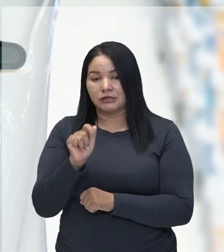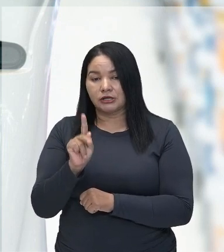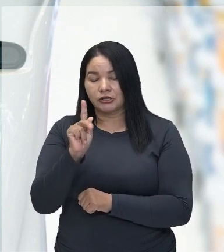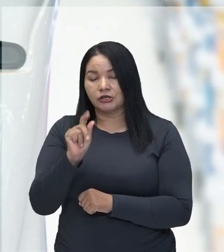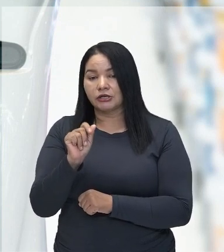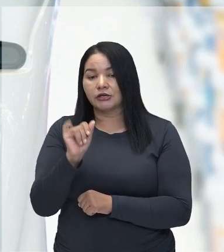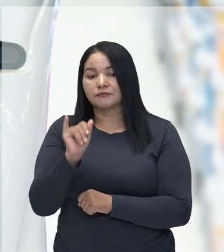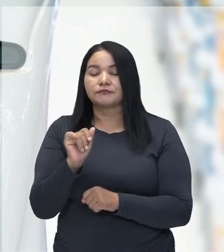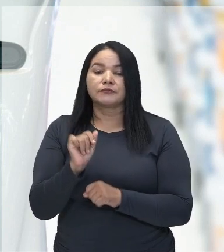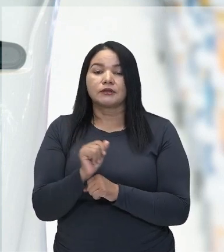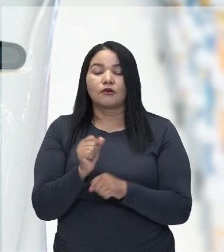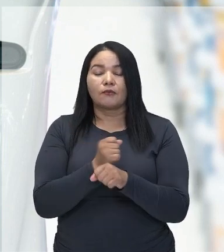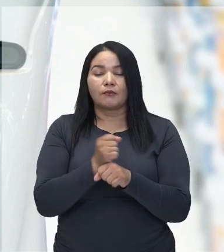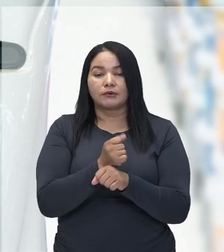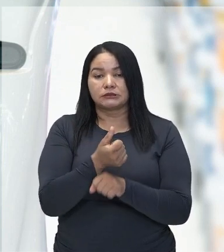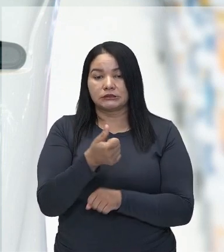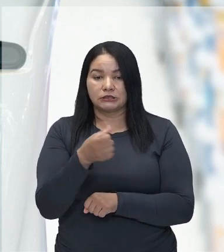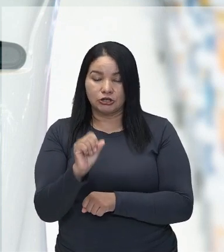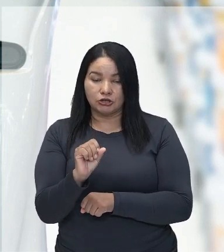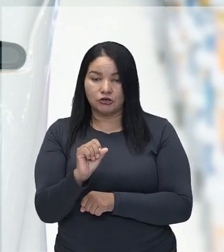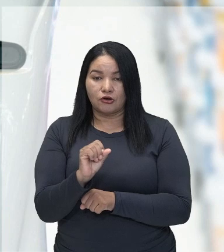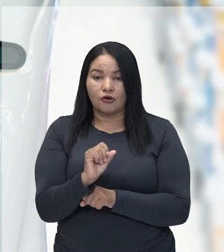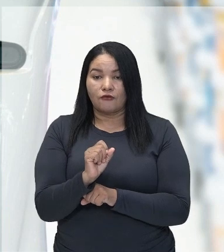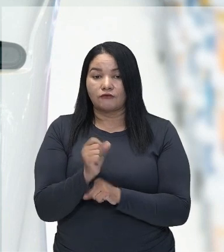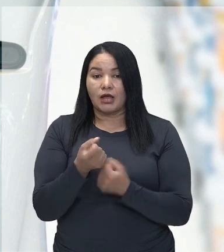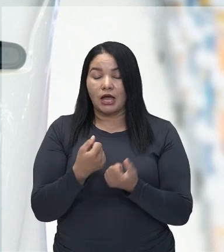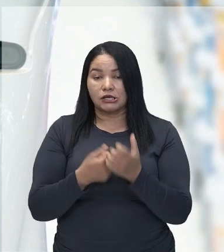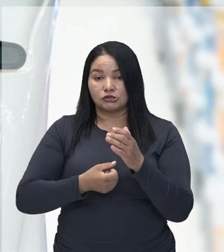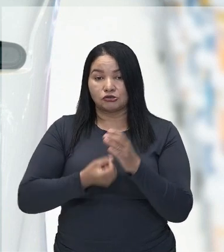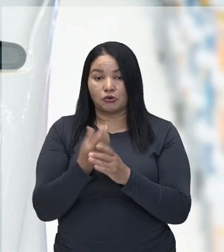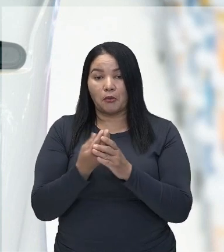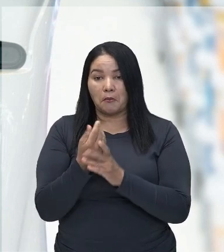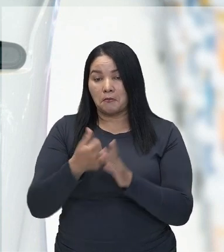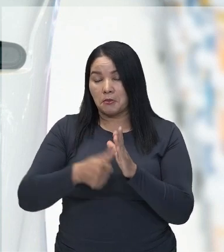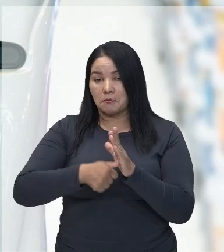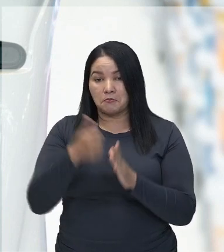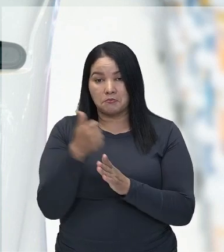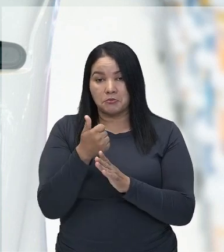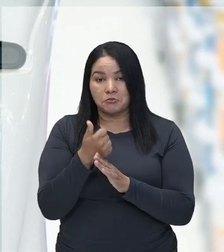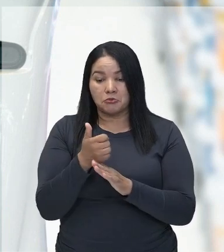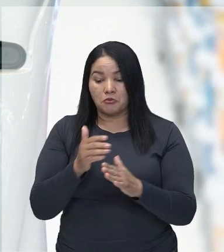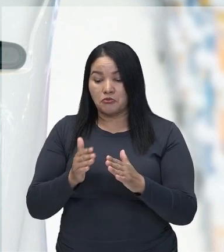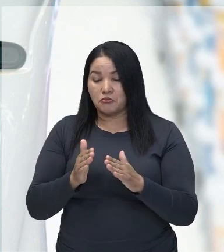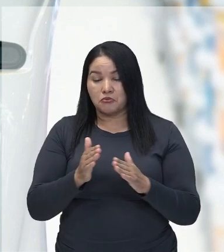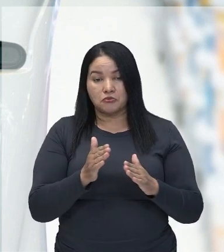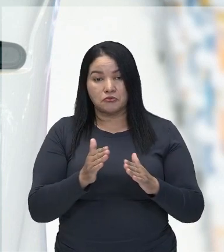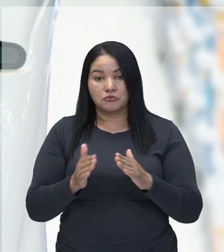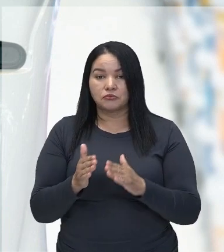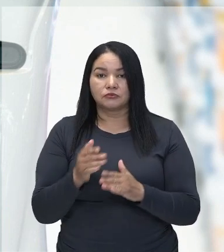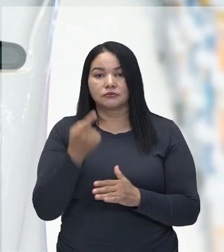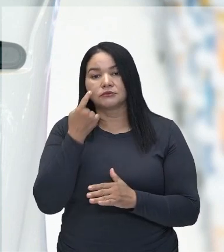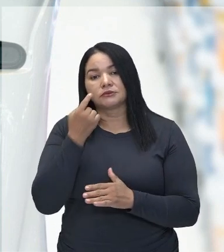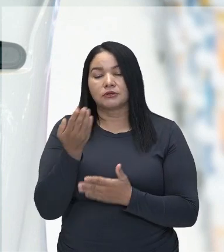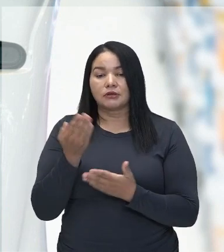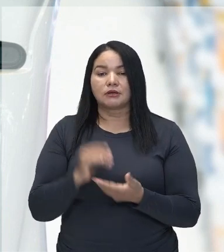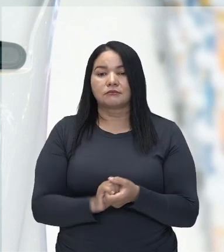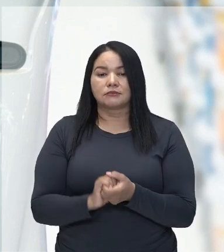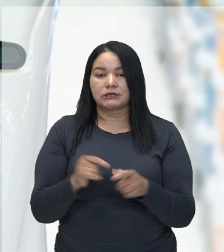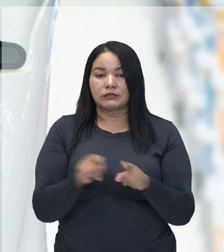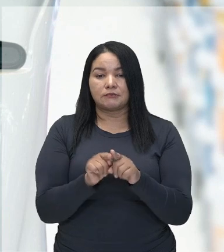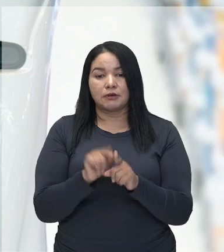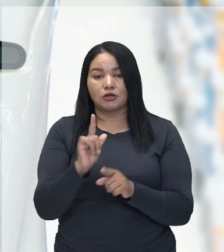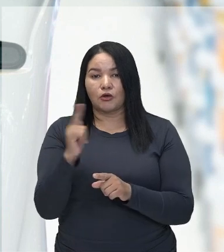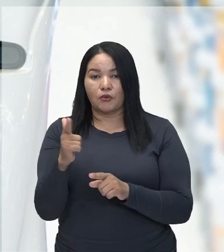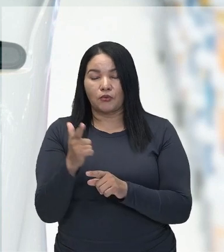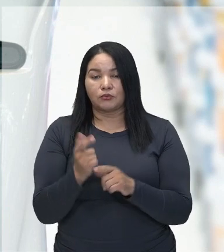ela fez sucesso a produzir o primeiro robô industrial. A Universidade Waseda tornou-se a pioneira no